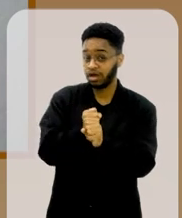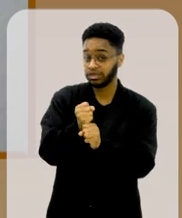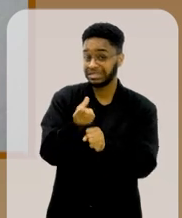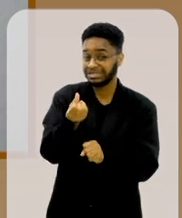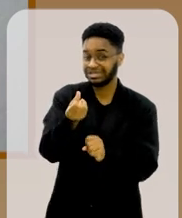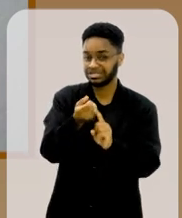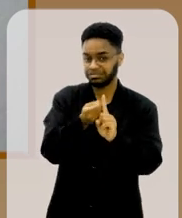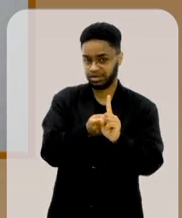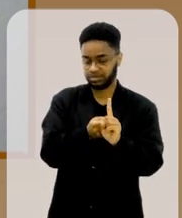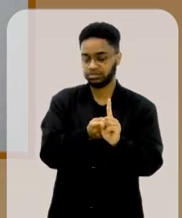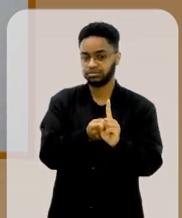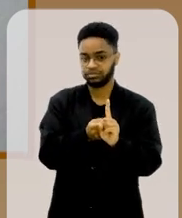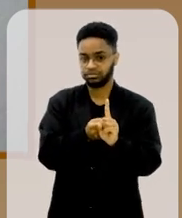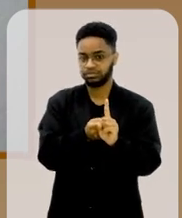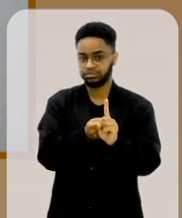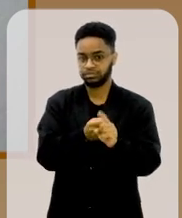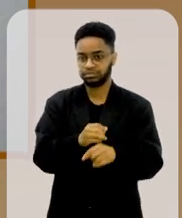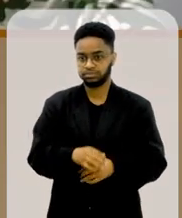6 meses.